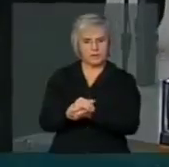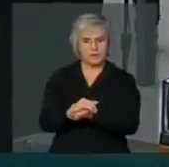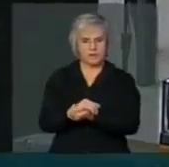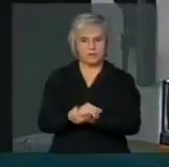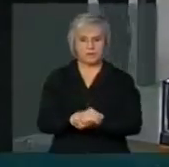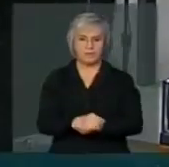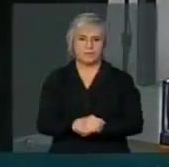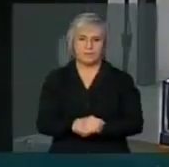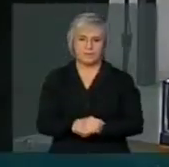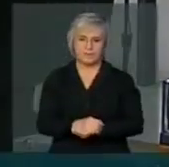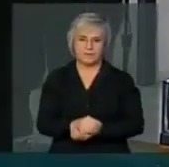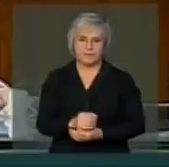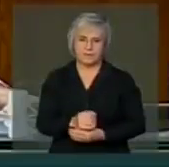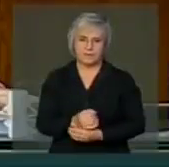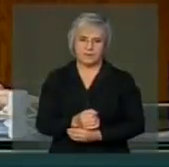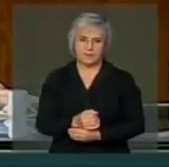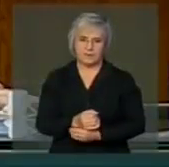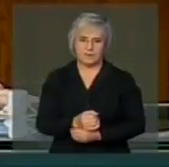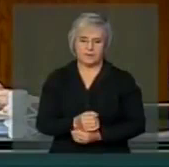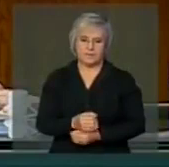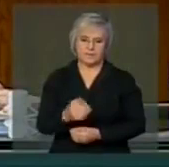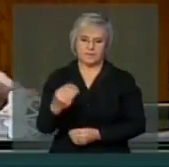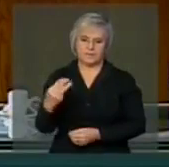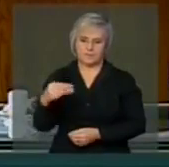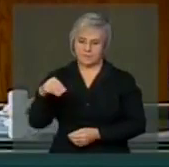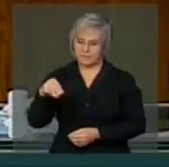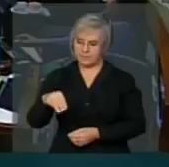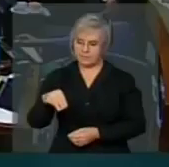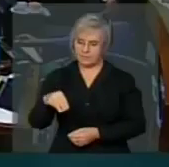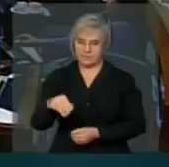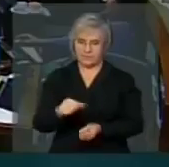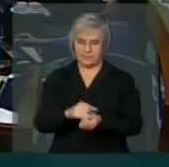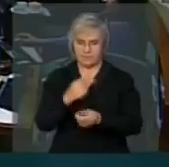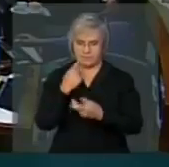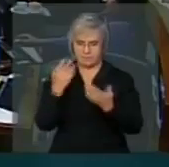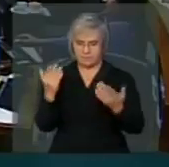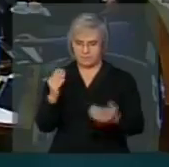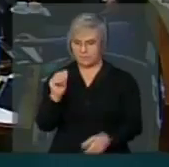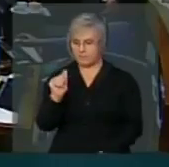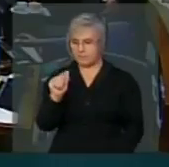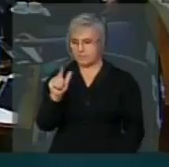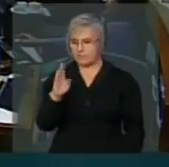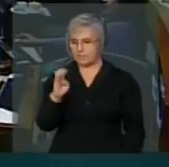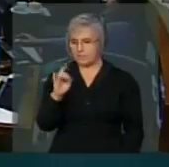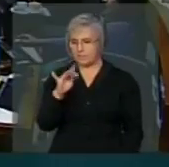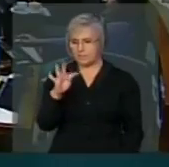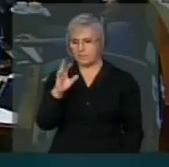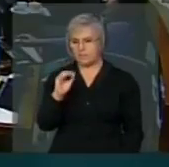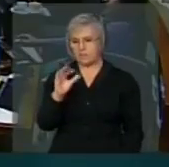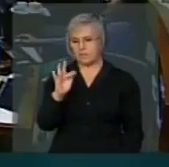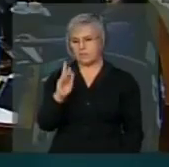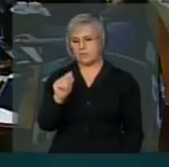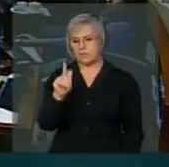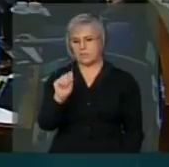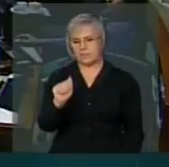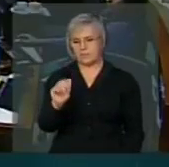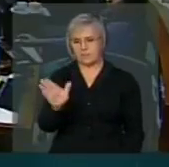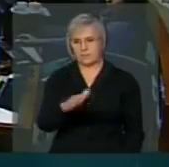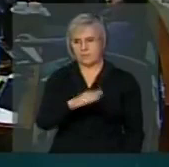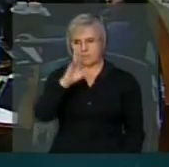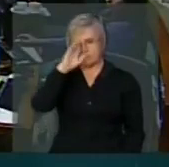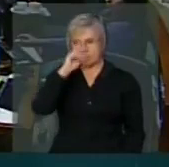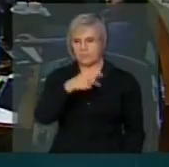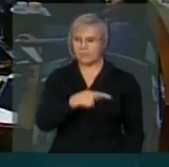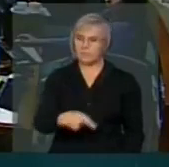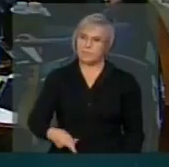palavra, muito obrigado, Alberto Fraga, vossa excelência, tem três minutos na tribuna. Senhor presidente, senhores e senhores deputados, eu pedi a vossa excelência